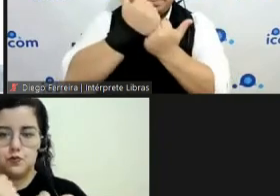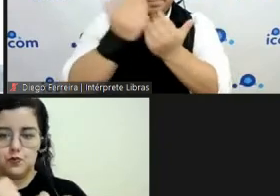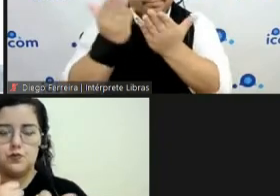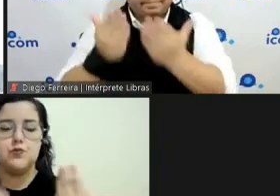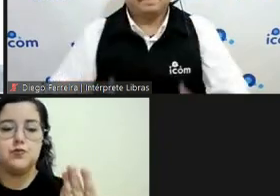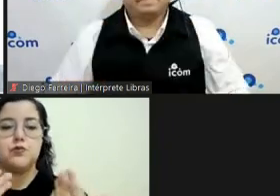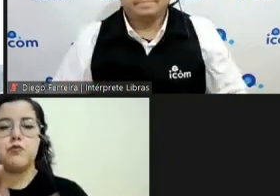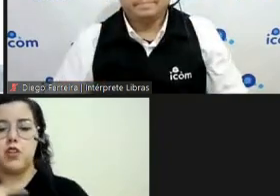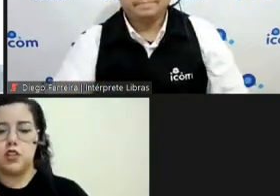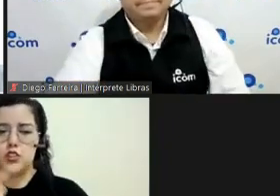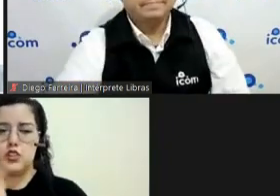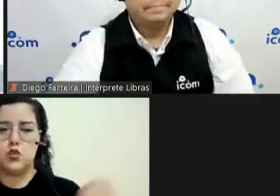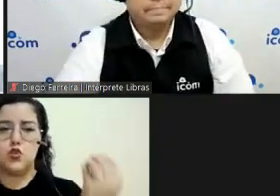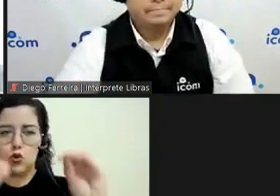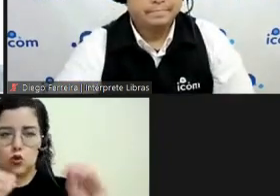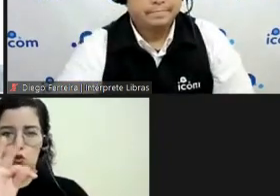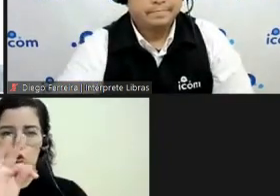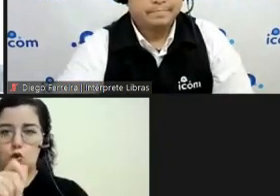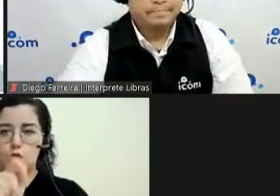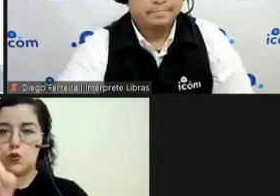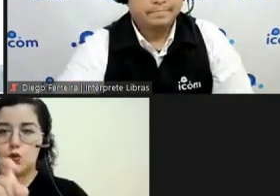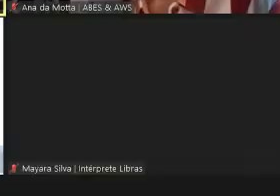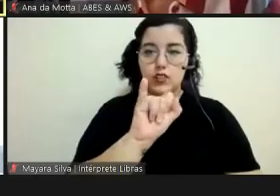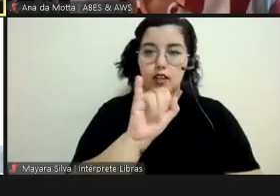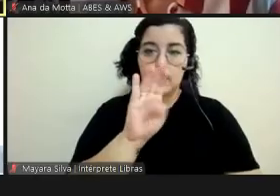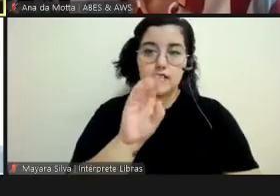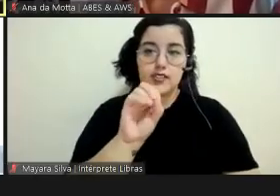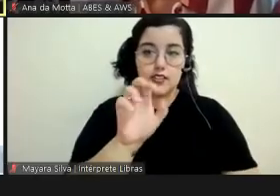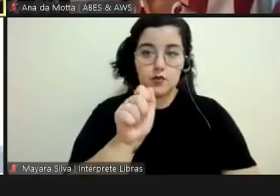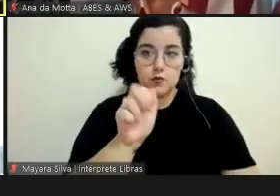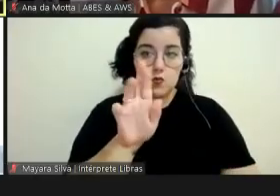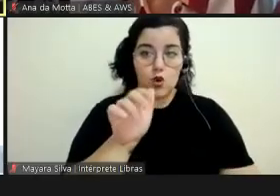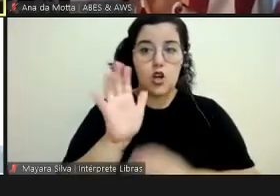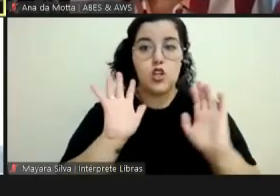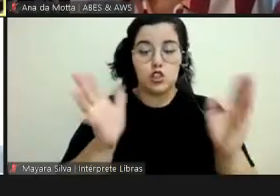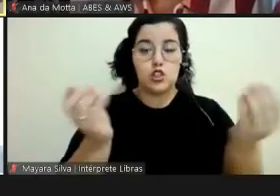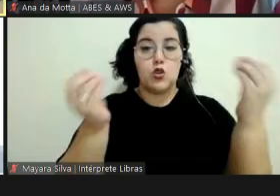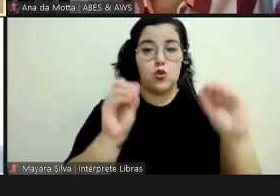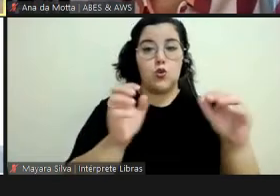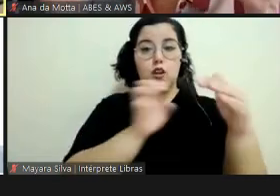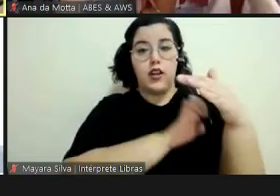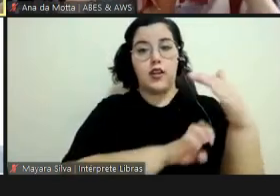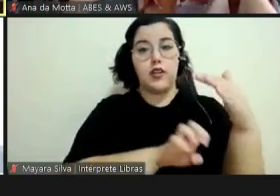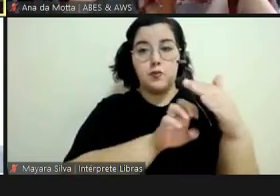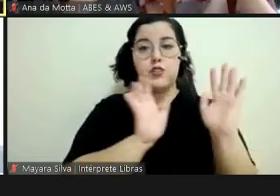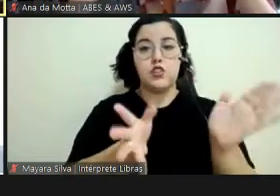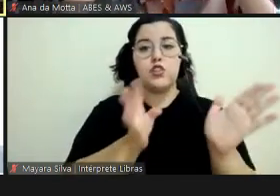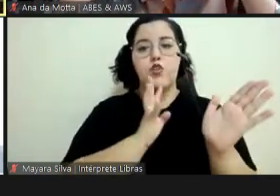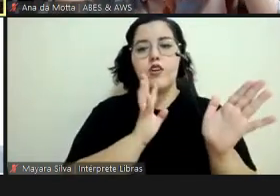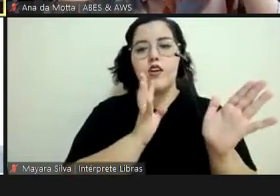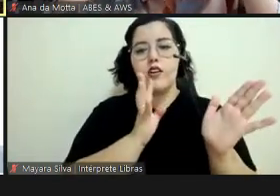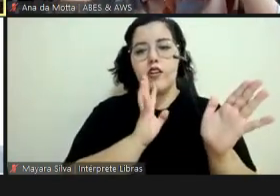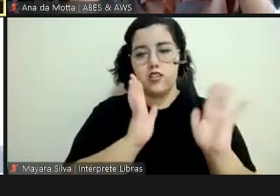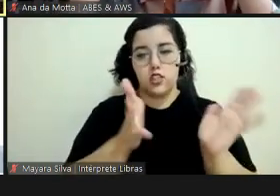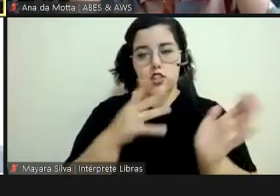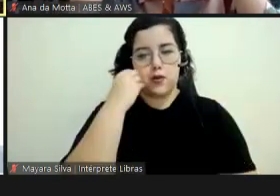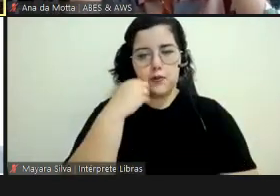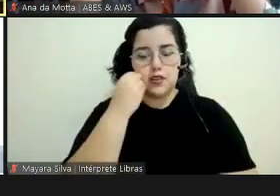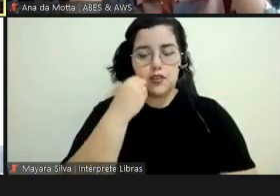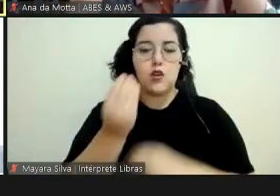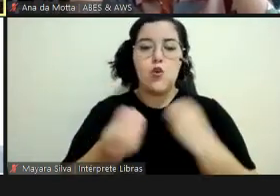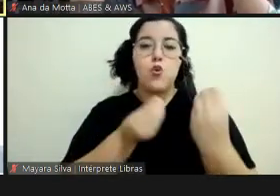a gente colocou o Taxigob, tem empresas que já trabalham com a gente, e que a gente dispensa da prova de conceito, porque a gente já tem o serviço